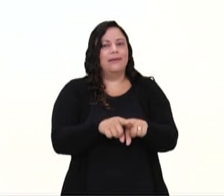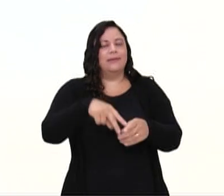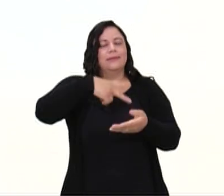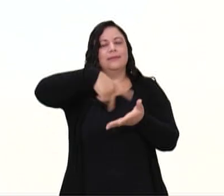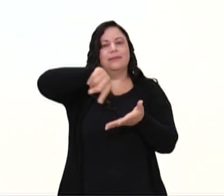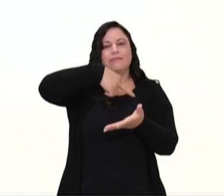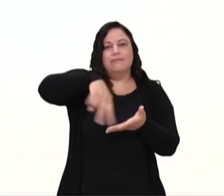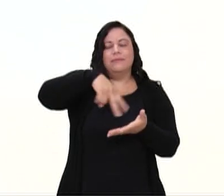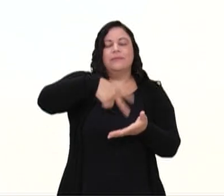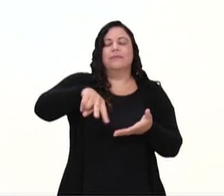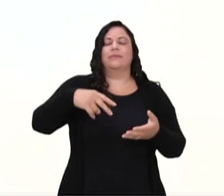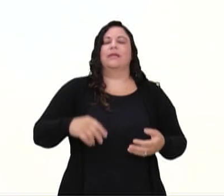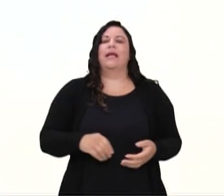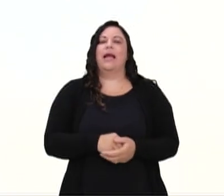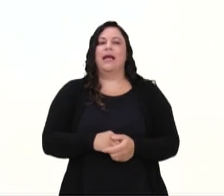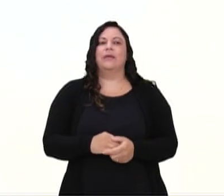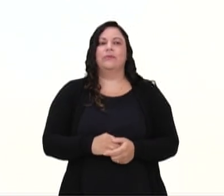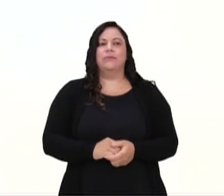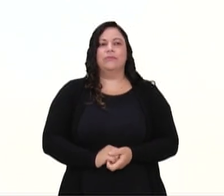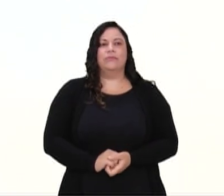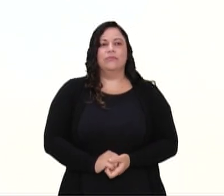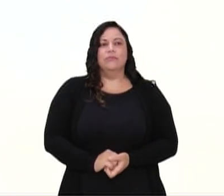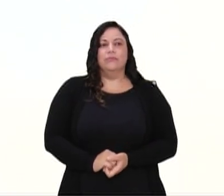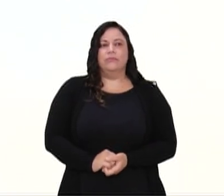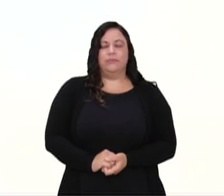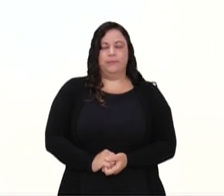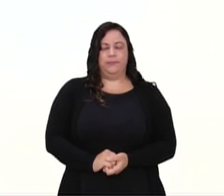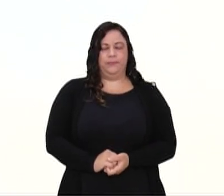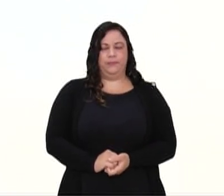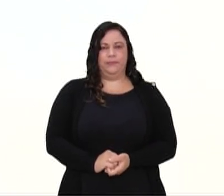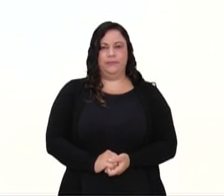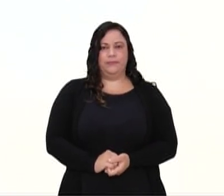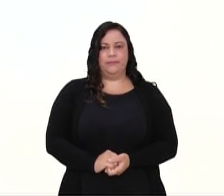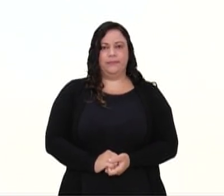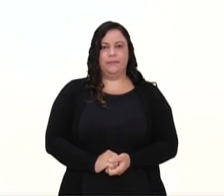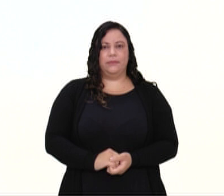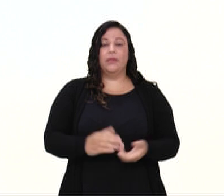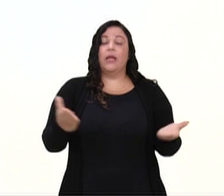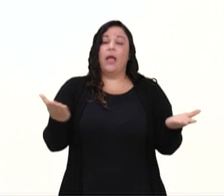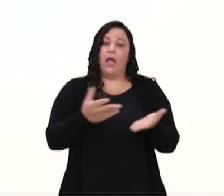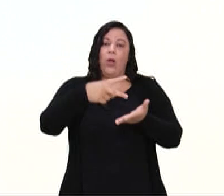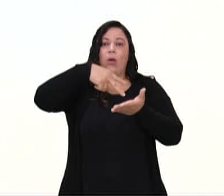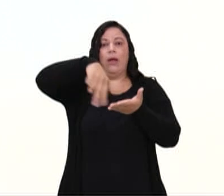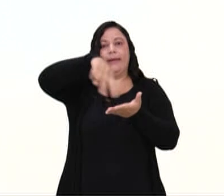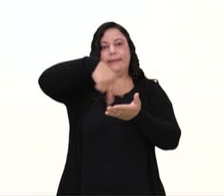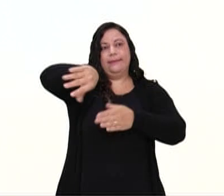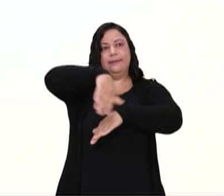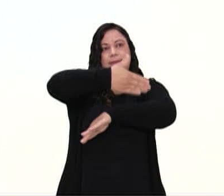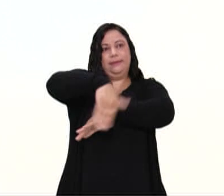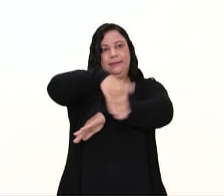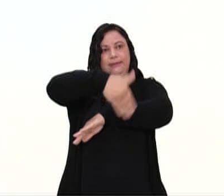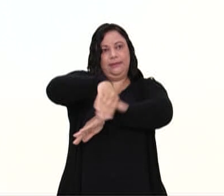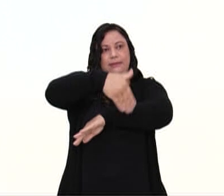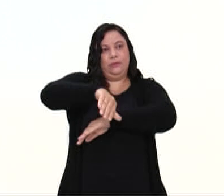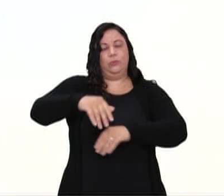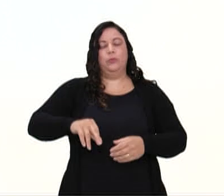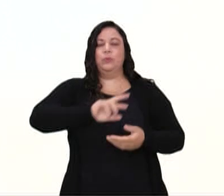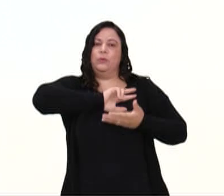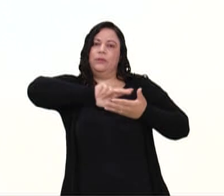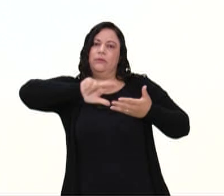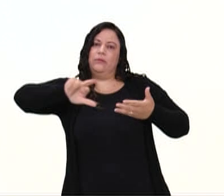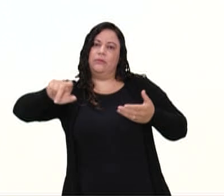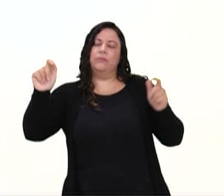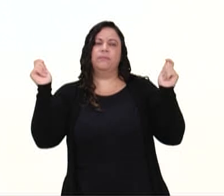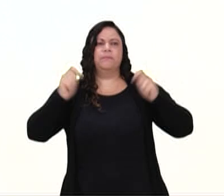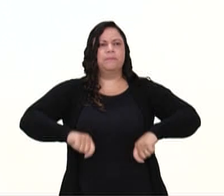flexibilidade e a nossa agilidade. A gente falou um pouquinho da dança urbana. Então, eu trouxe o street dance, gente,